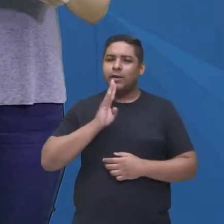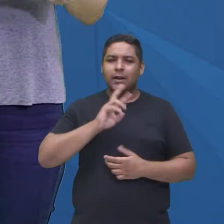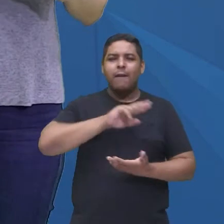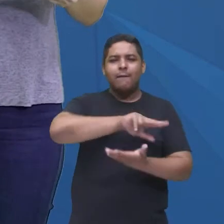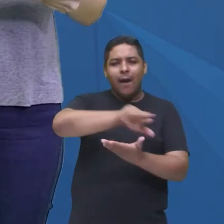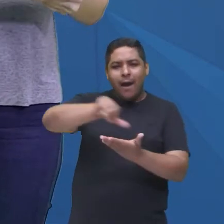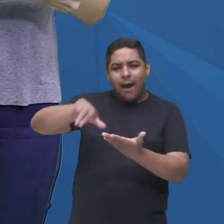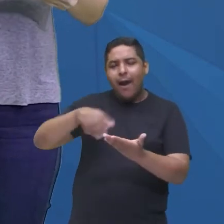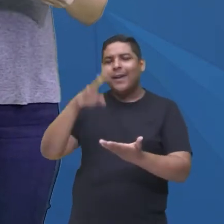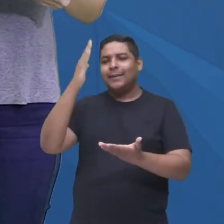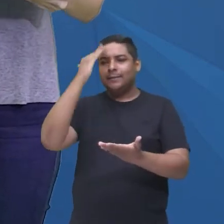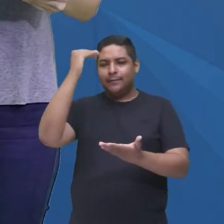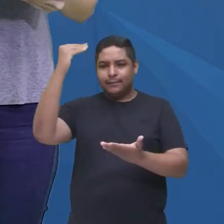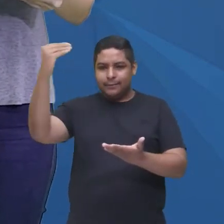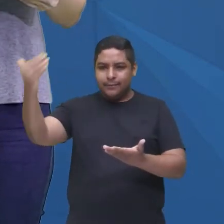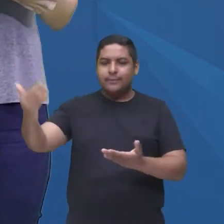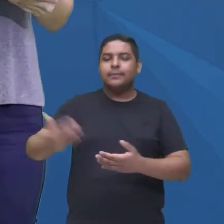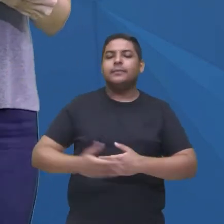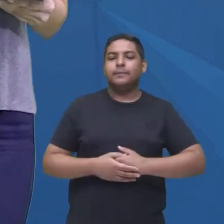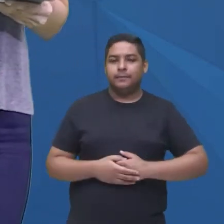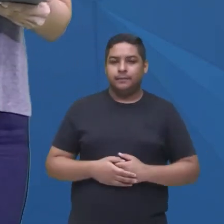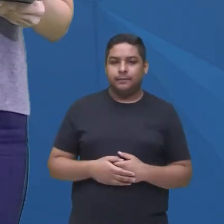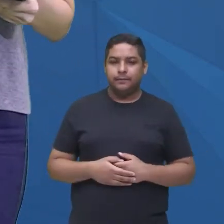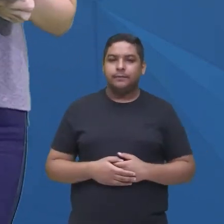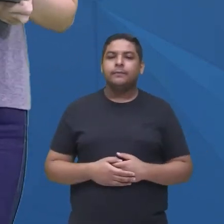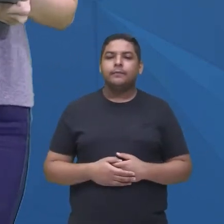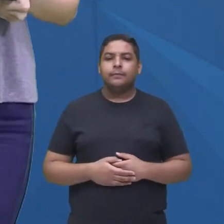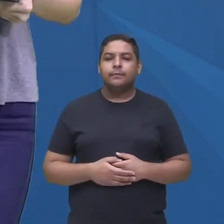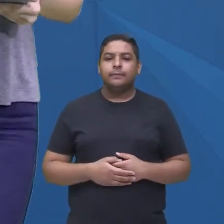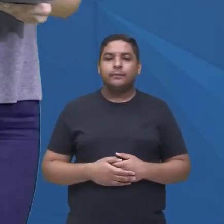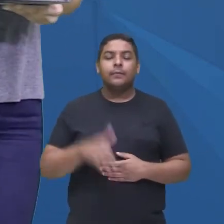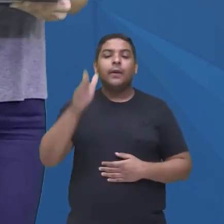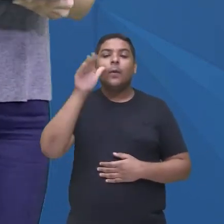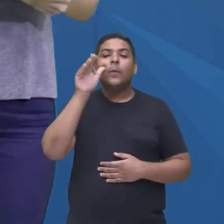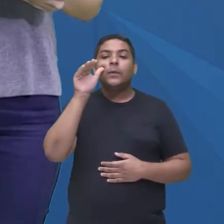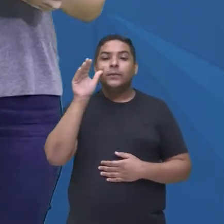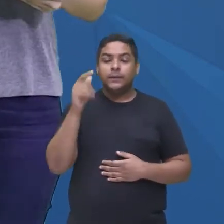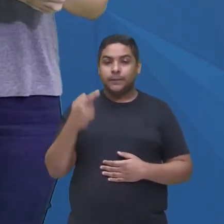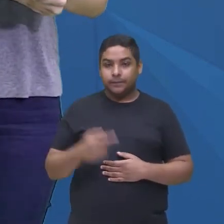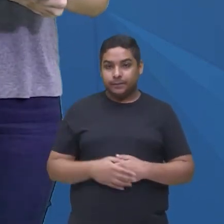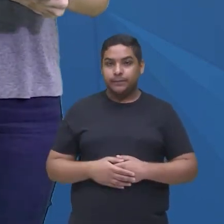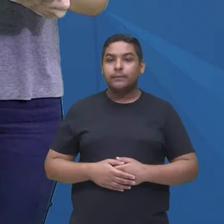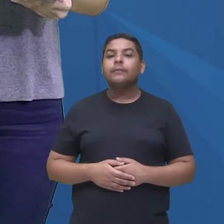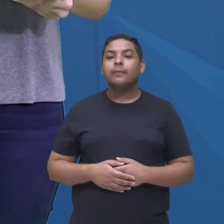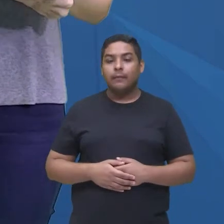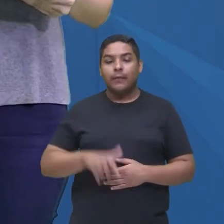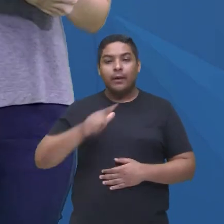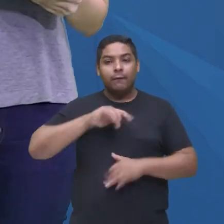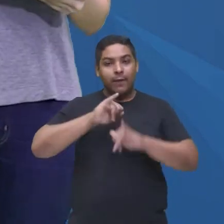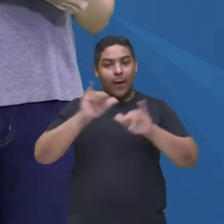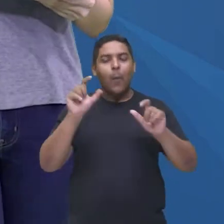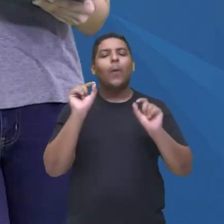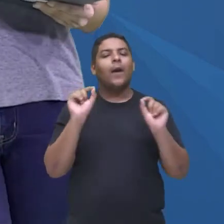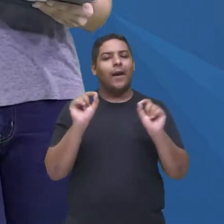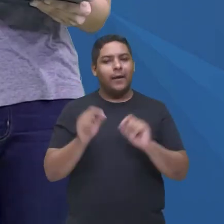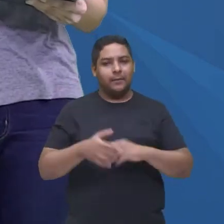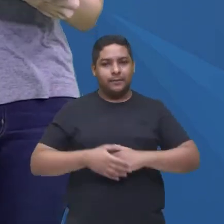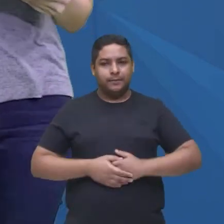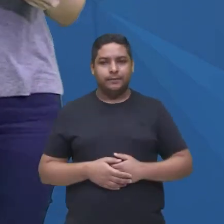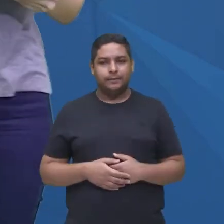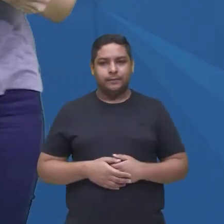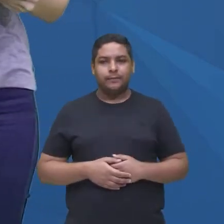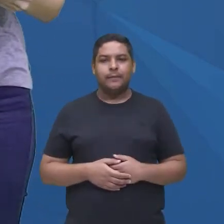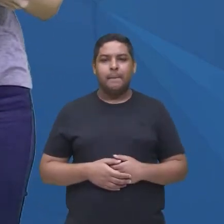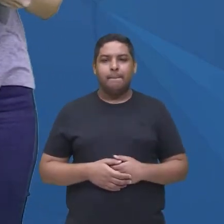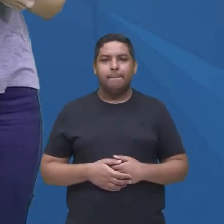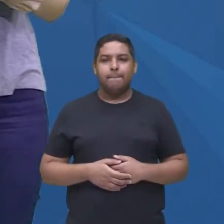aí a gente tem ali o The Walking Dead e uma curiosidade, tá bom? Que dizem que tem na série, voltando ali só pra gente dar